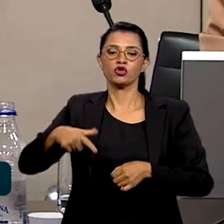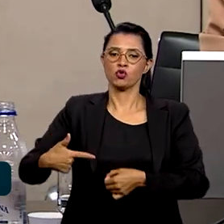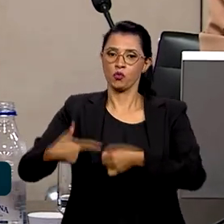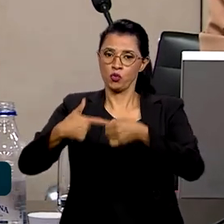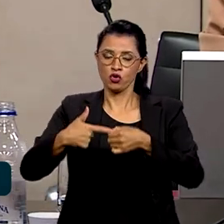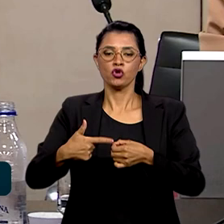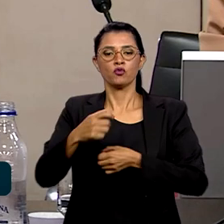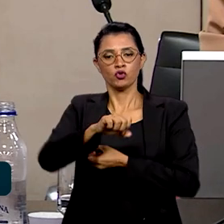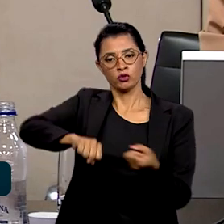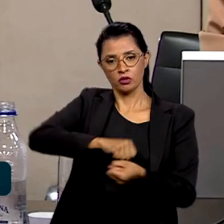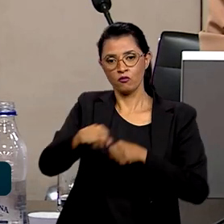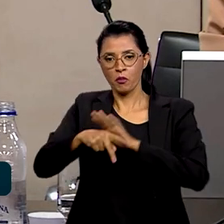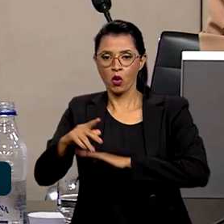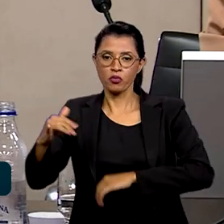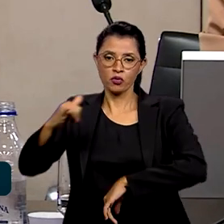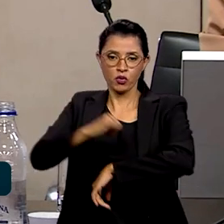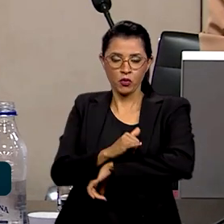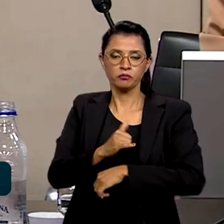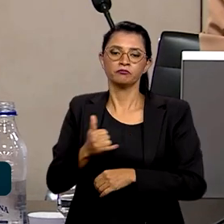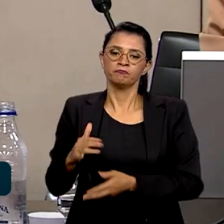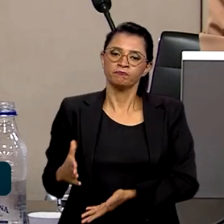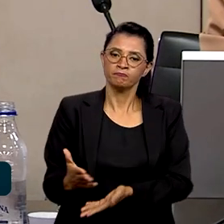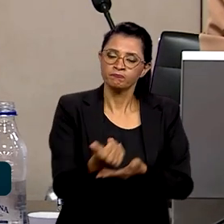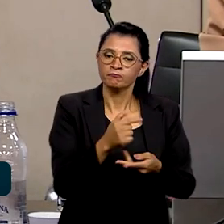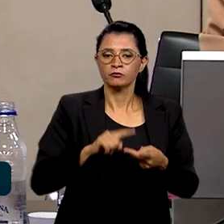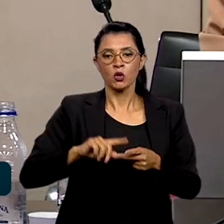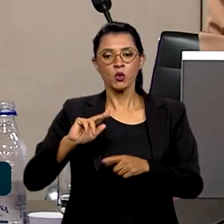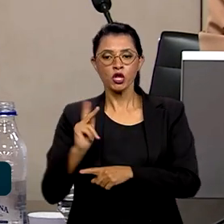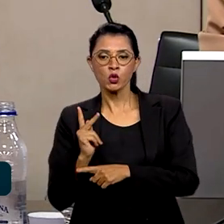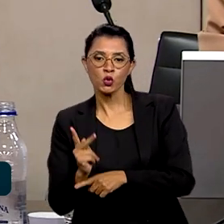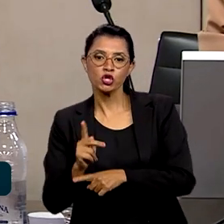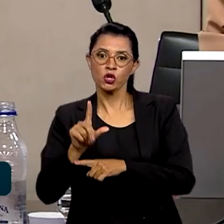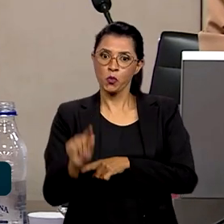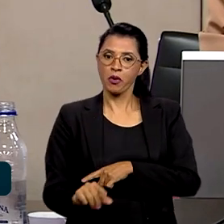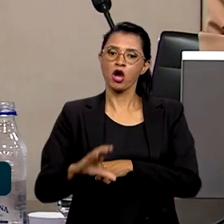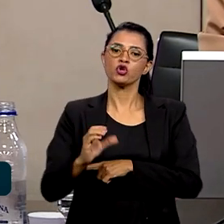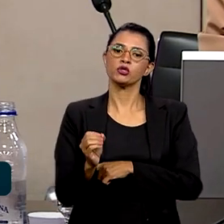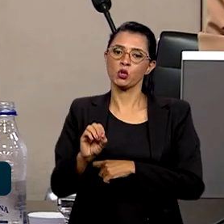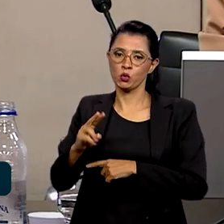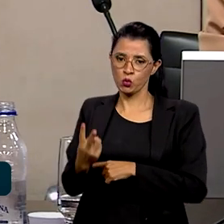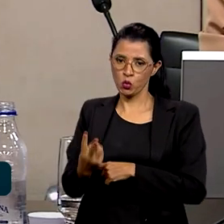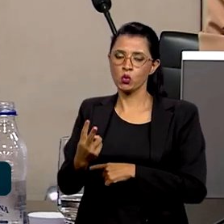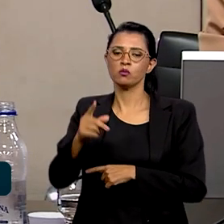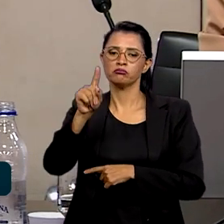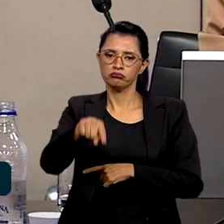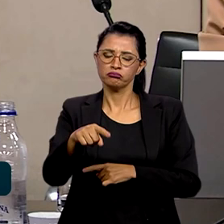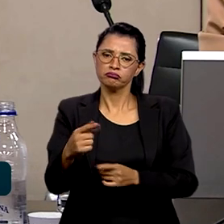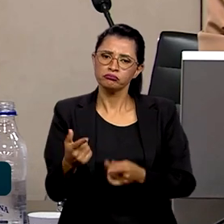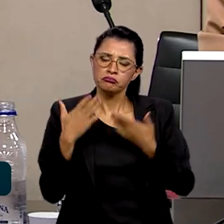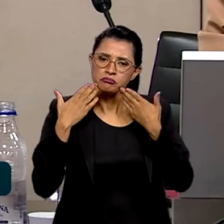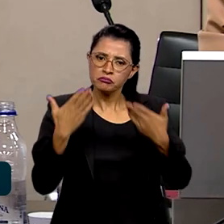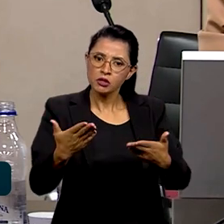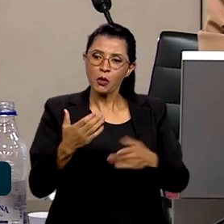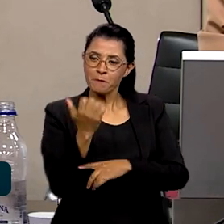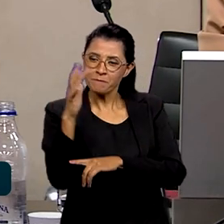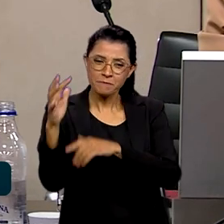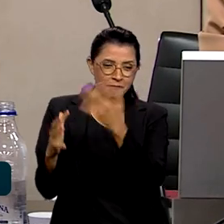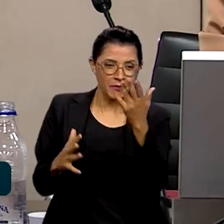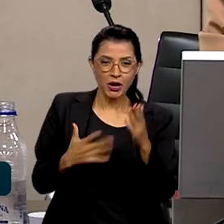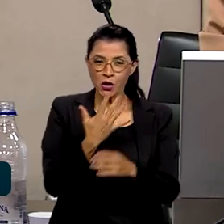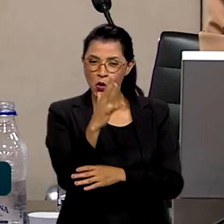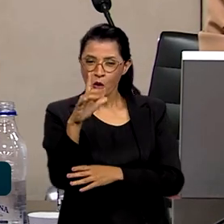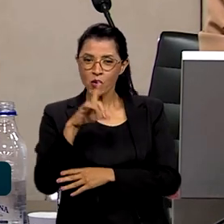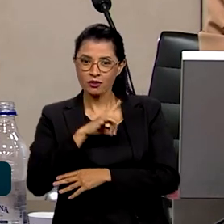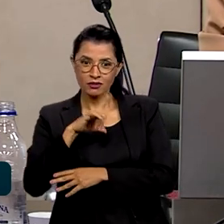aviação, da captura e estocagem de carbono, do hidrogênio de baixo carbono, nos apresentando com a maior floresta tropical